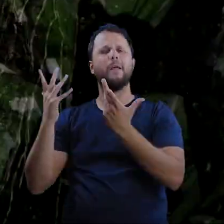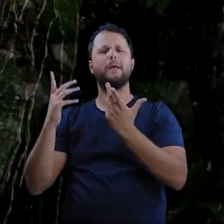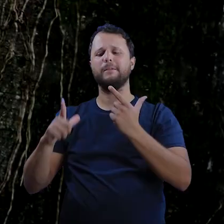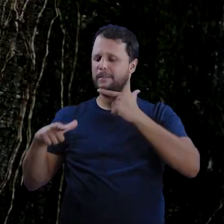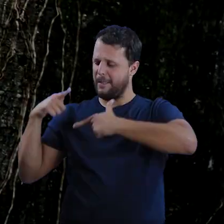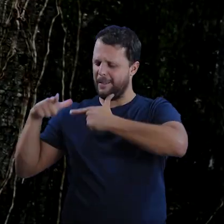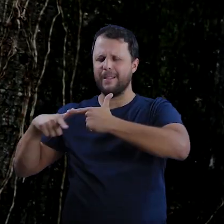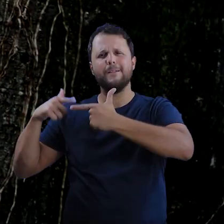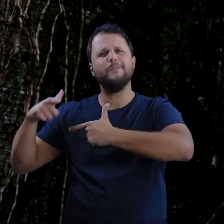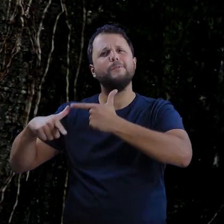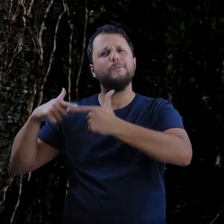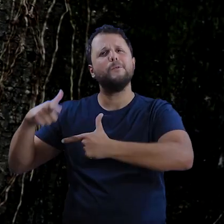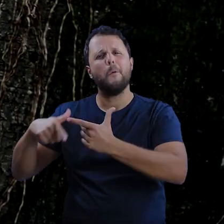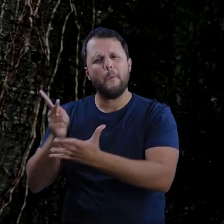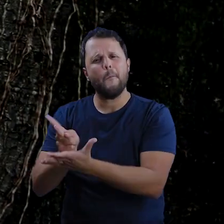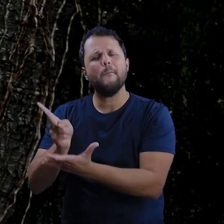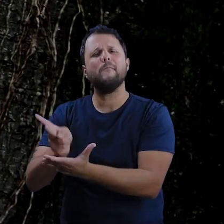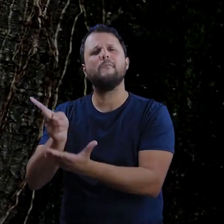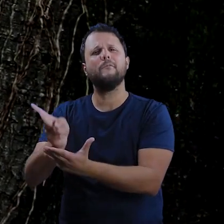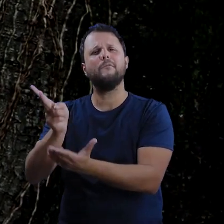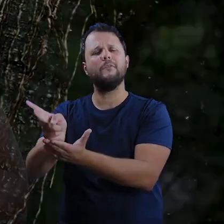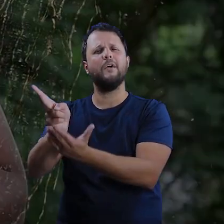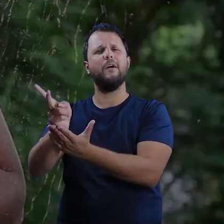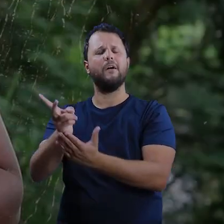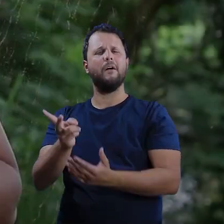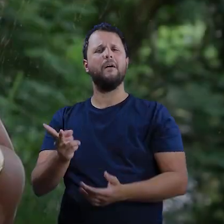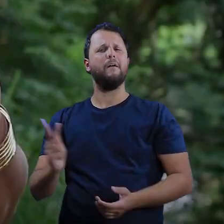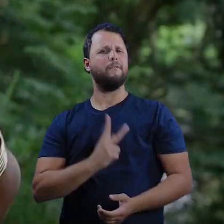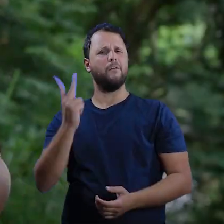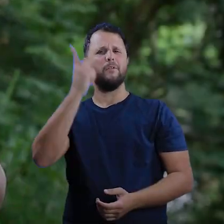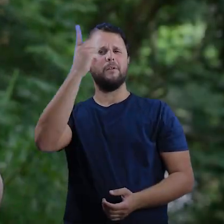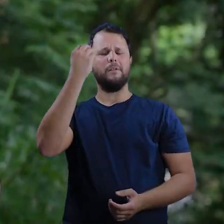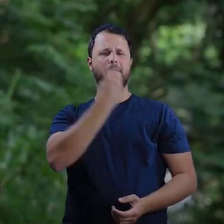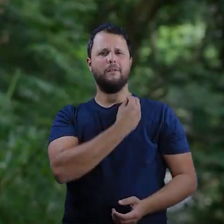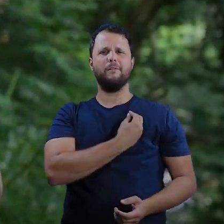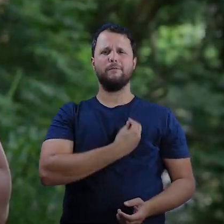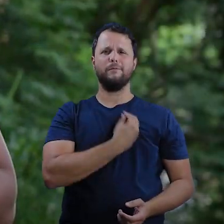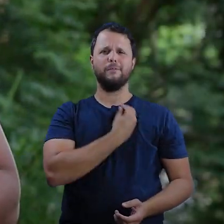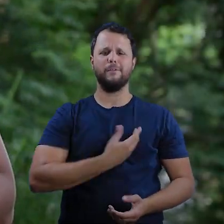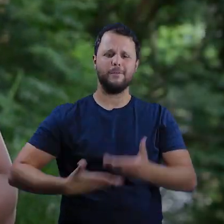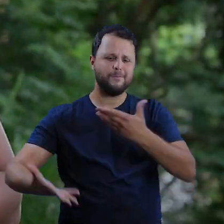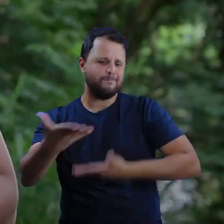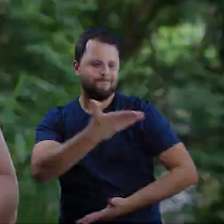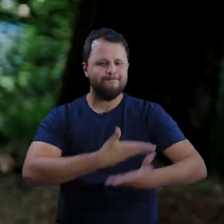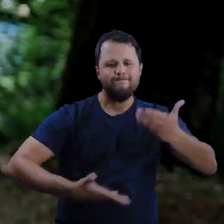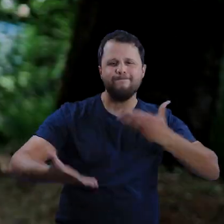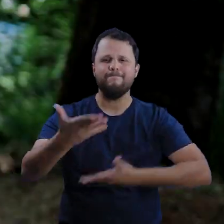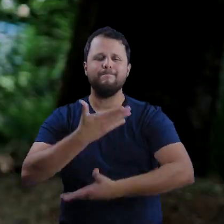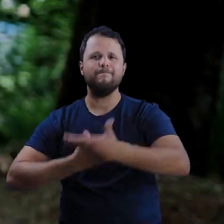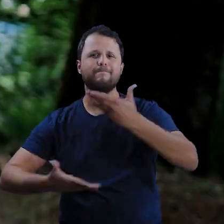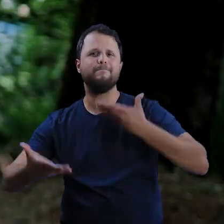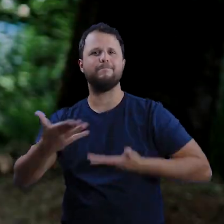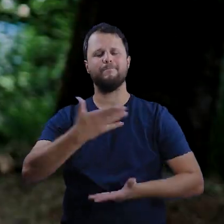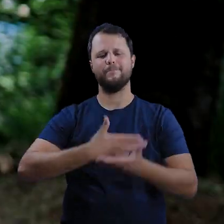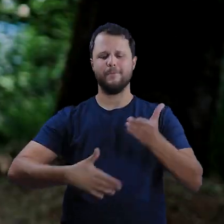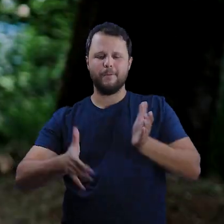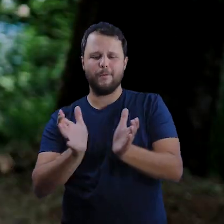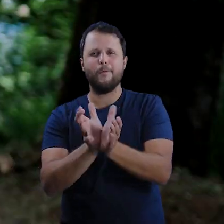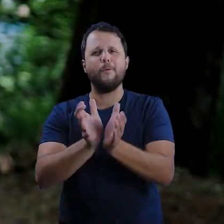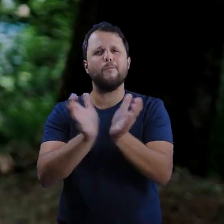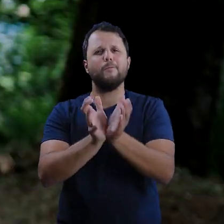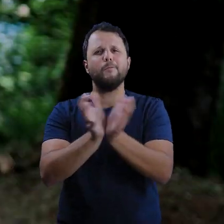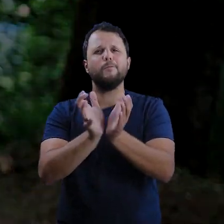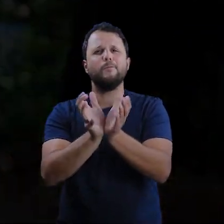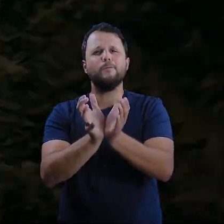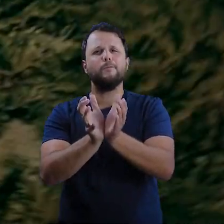tradições, pela valorização da vida, enfim, em interação com o nosso entorno. Isso é ser quilombo dos